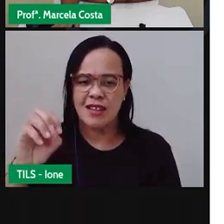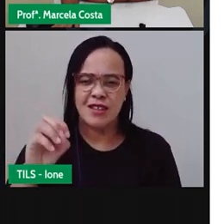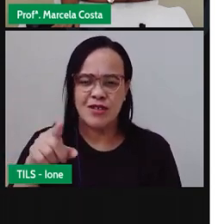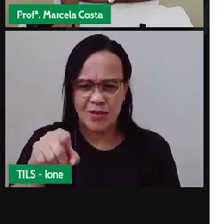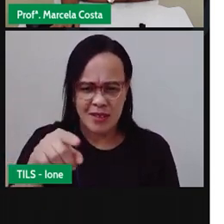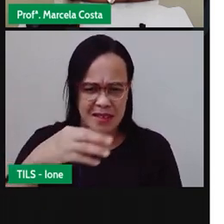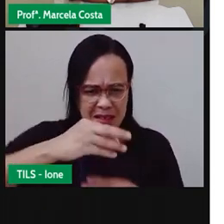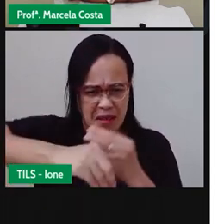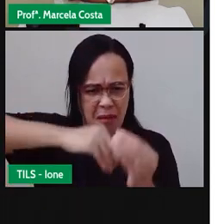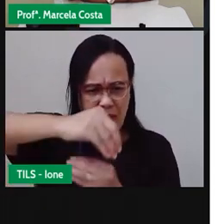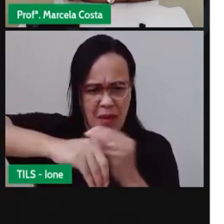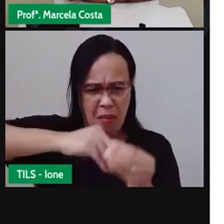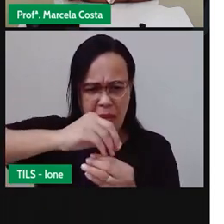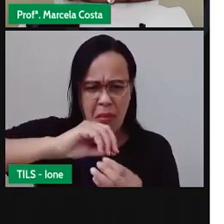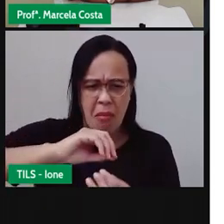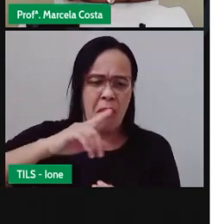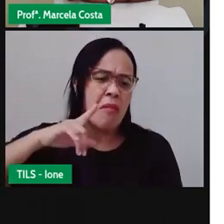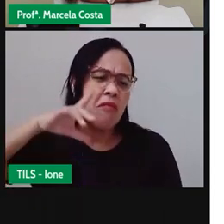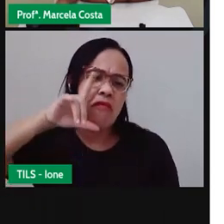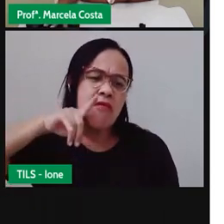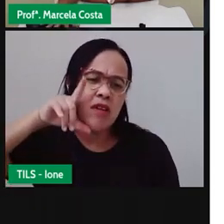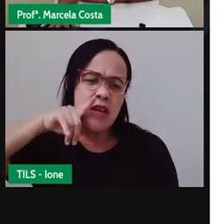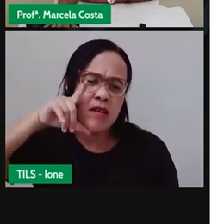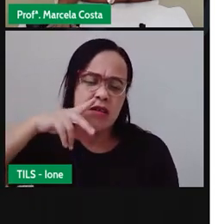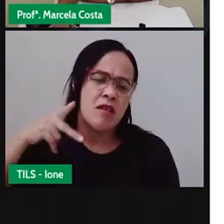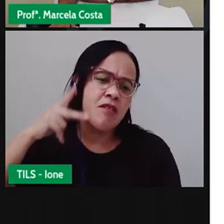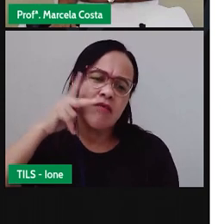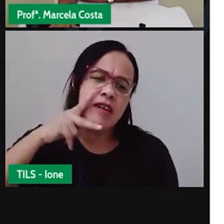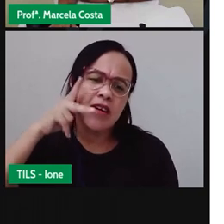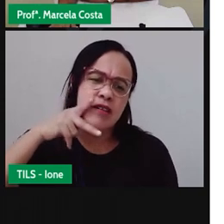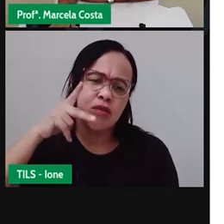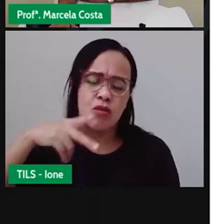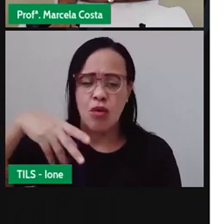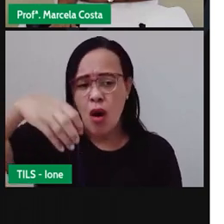ovo, aquele pozinho do café,